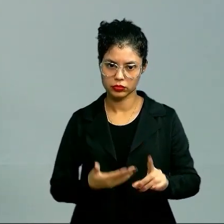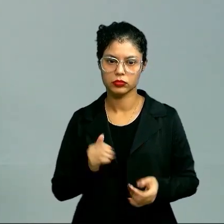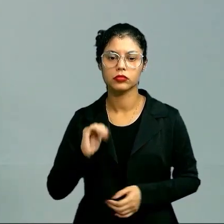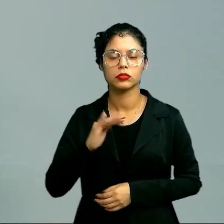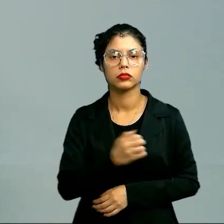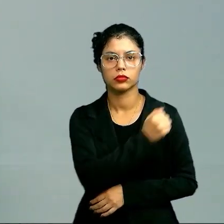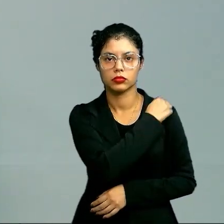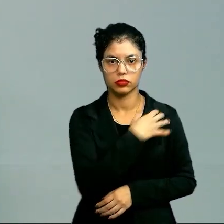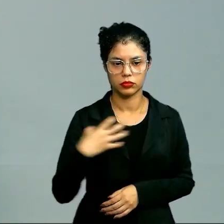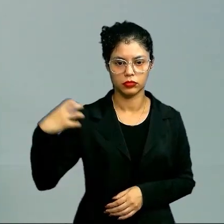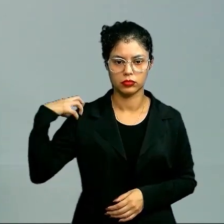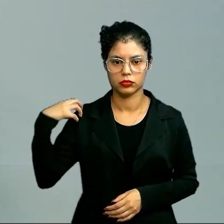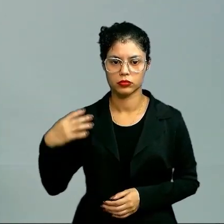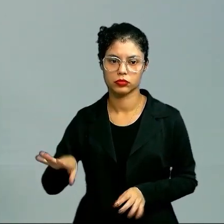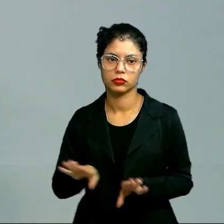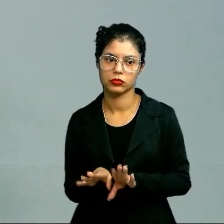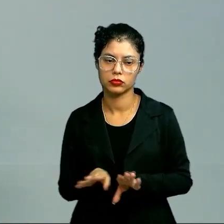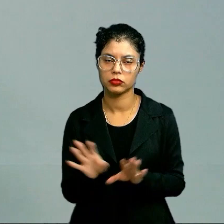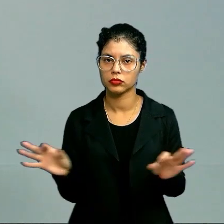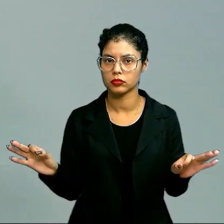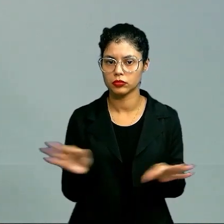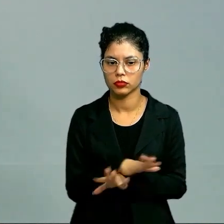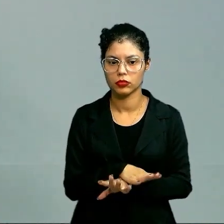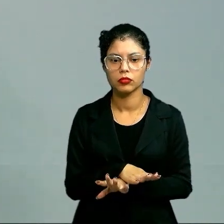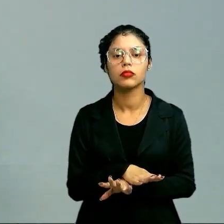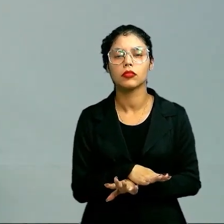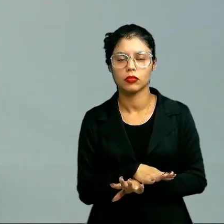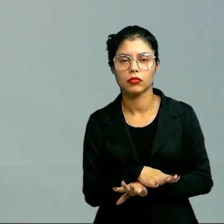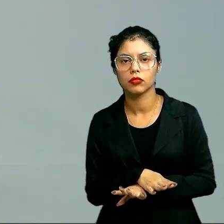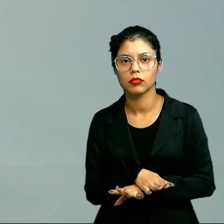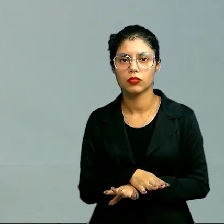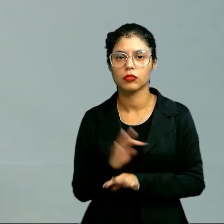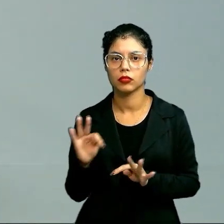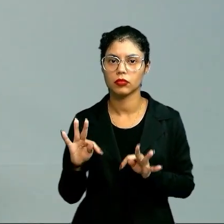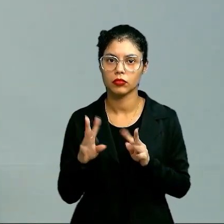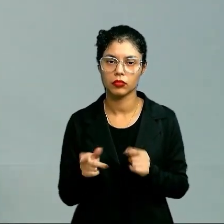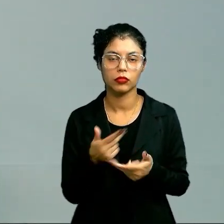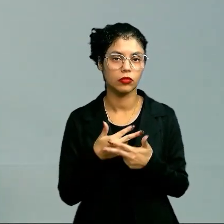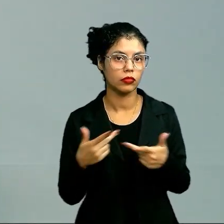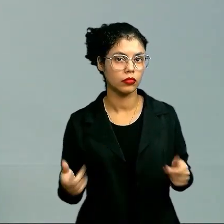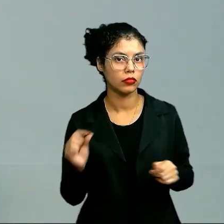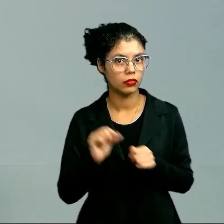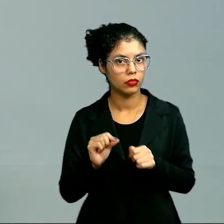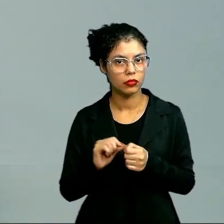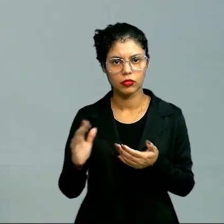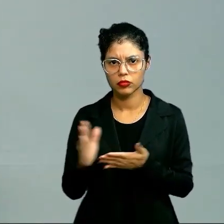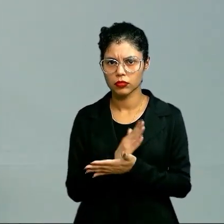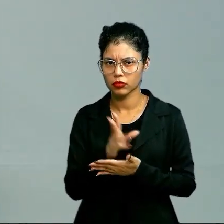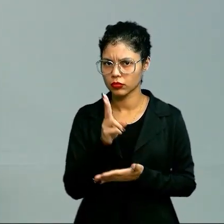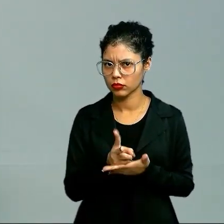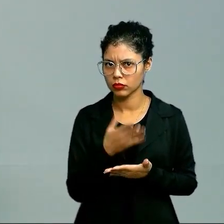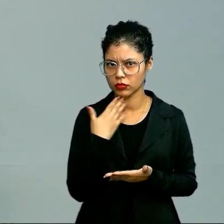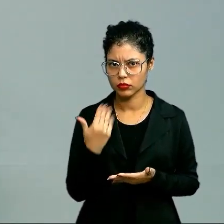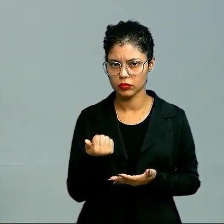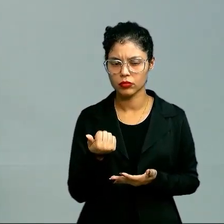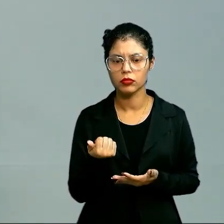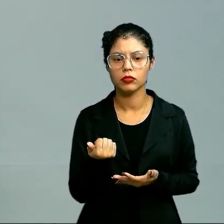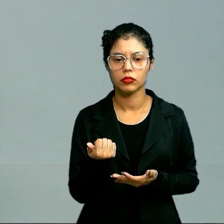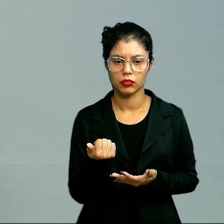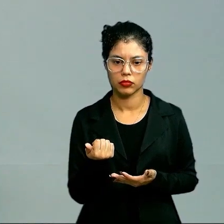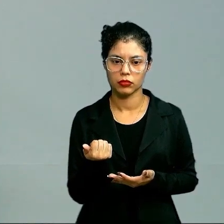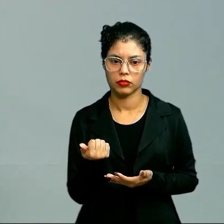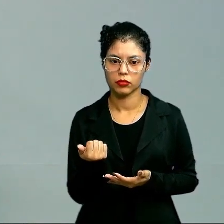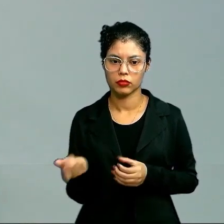aristocrático, aquele que é capaz de tirar de letra todas as coisas, fazendo algo sempre melhor e